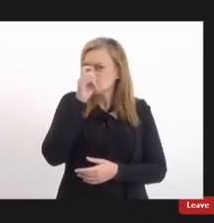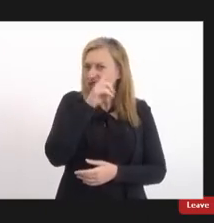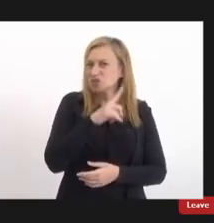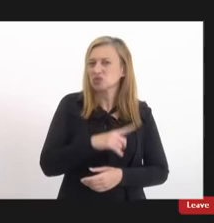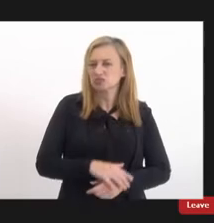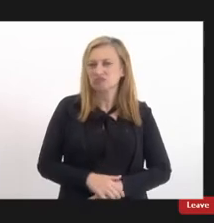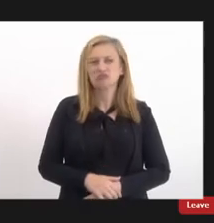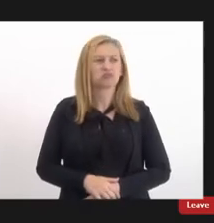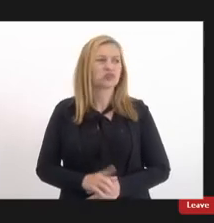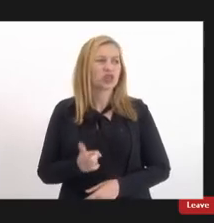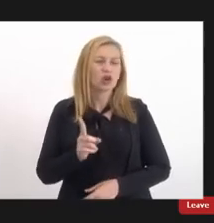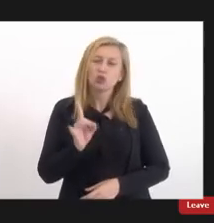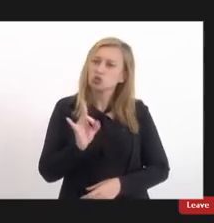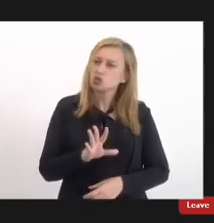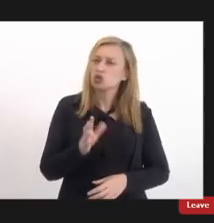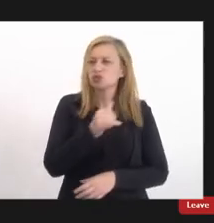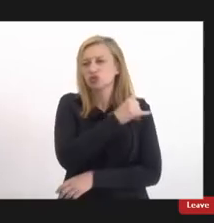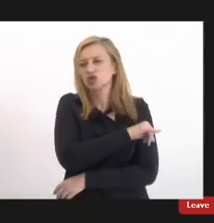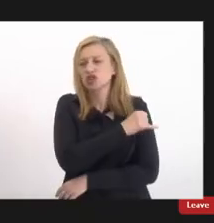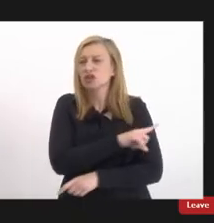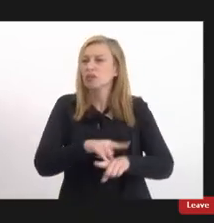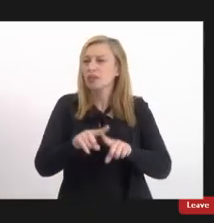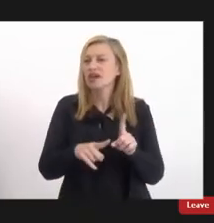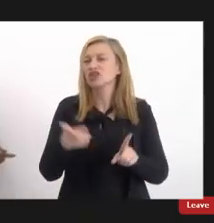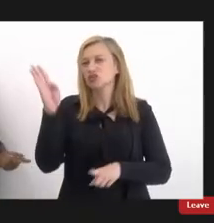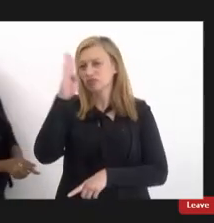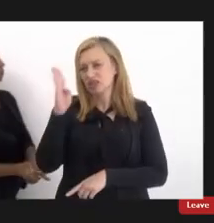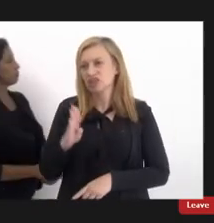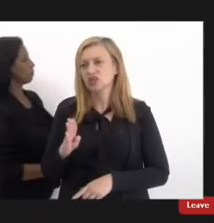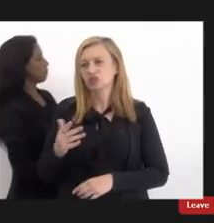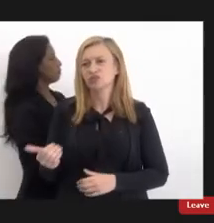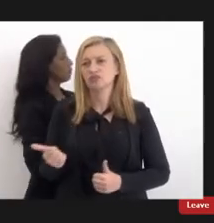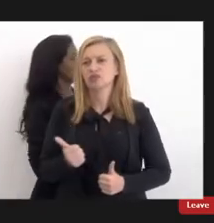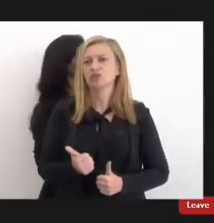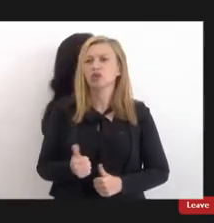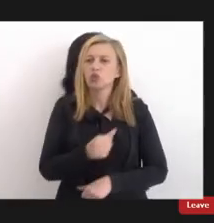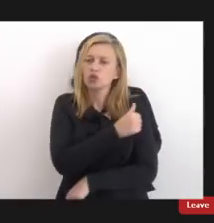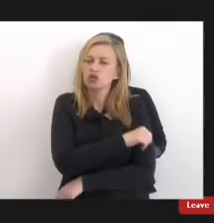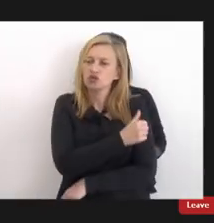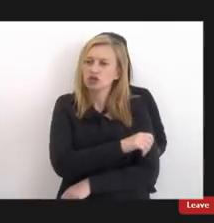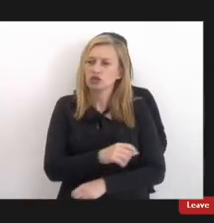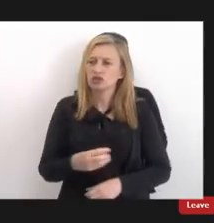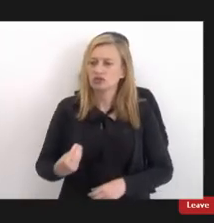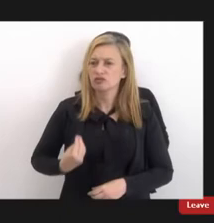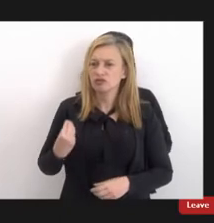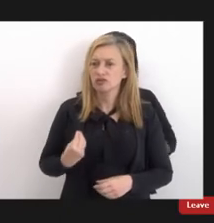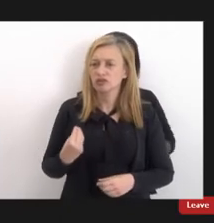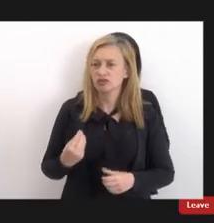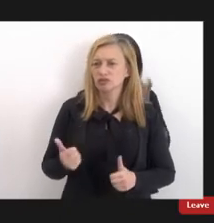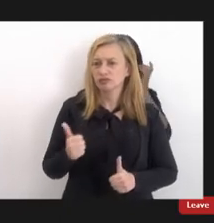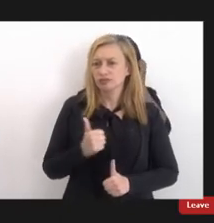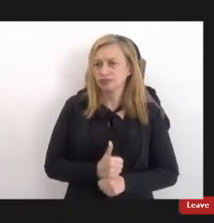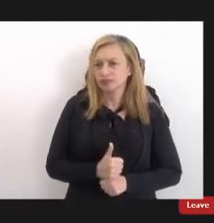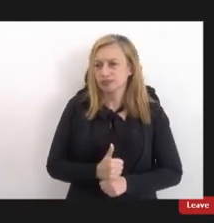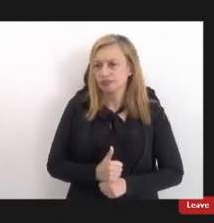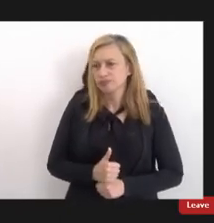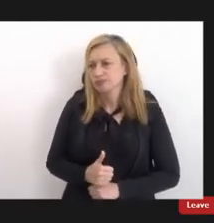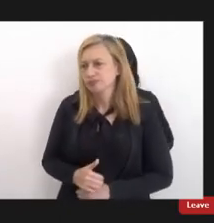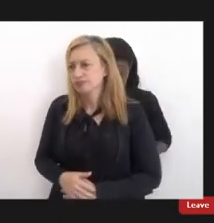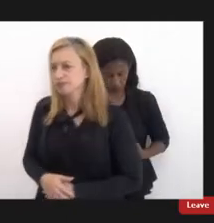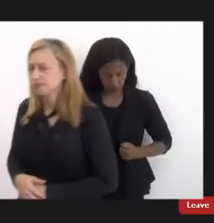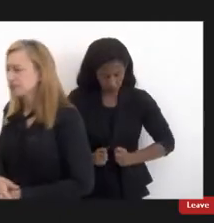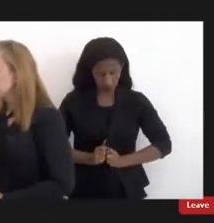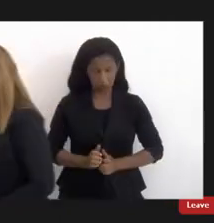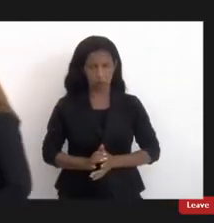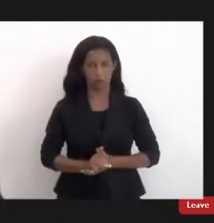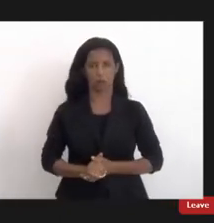né? Não só no Rio de Janeiro, mas no Brasil inteiro. O Rio de Janeiro está vivendo sobre um regime de recuperação fiscal